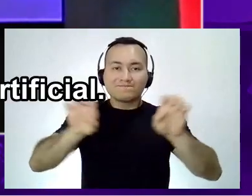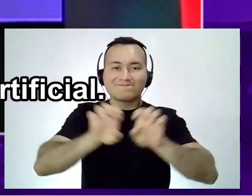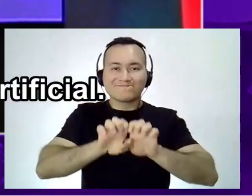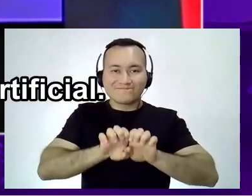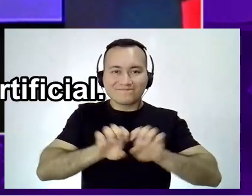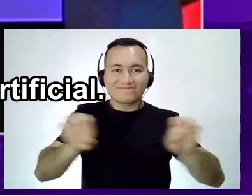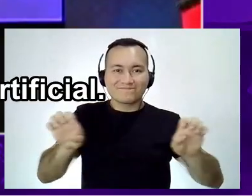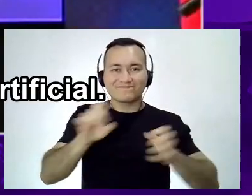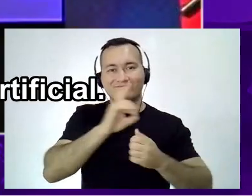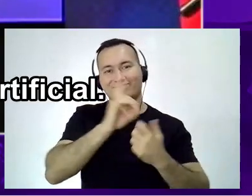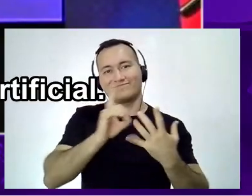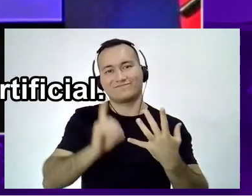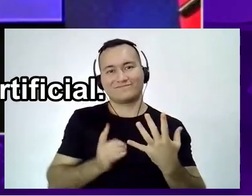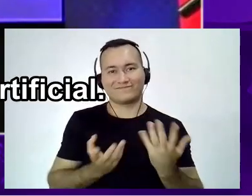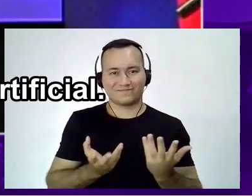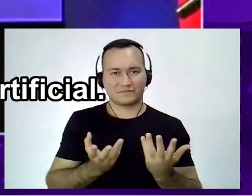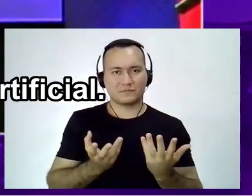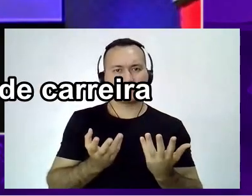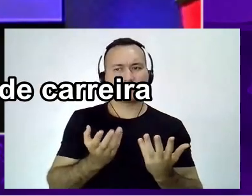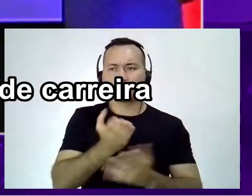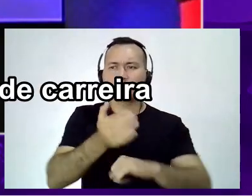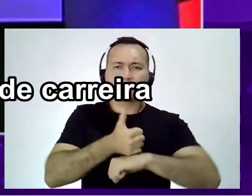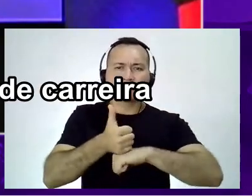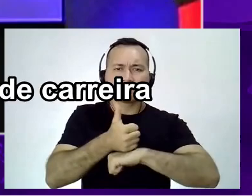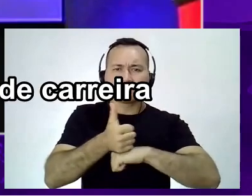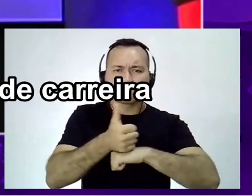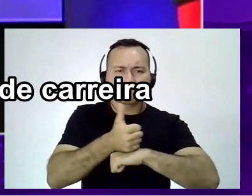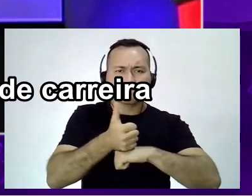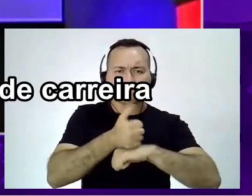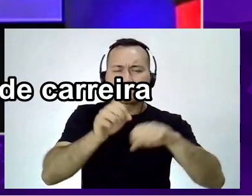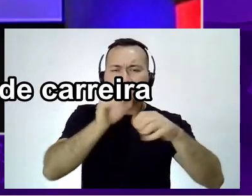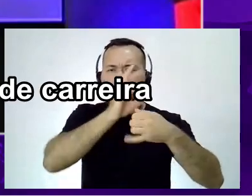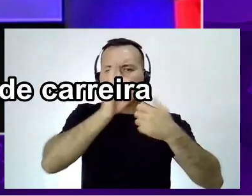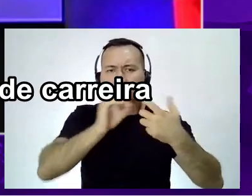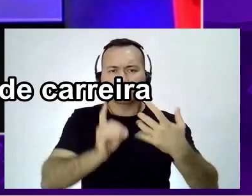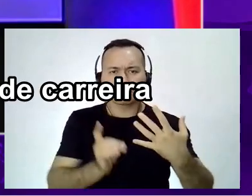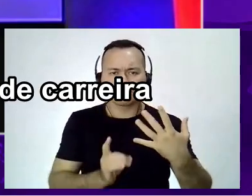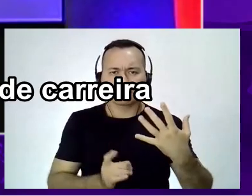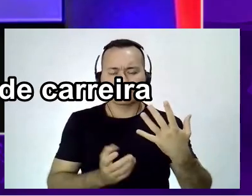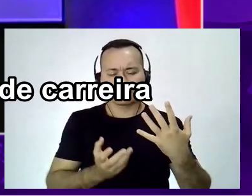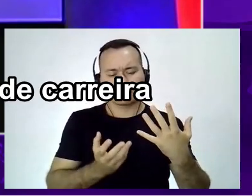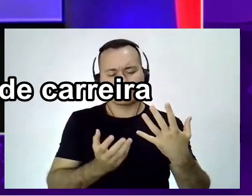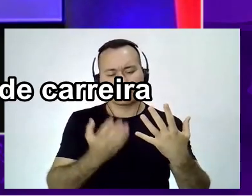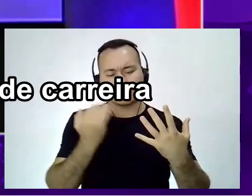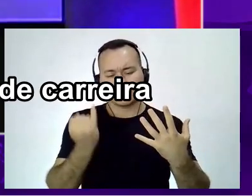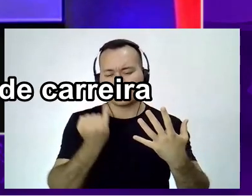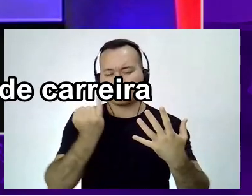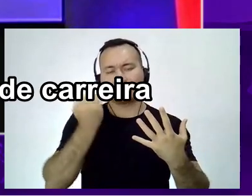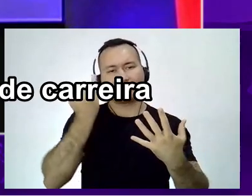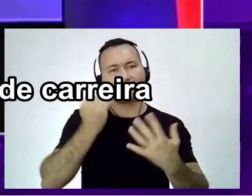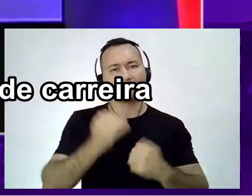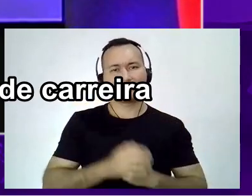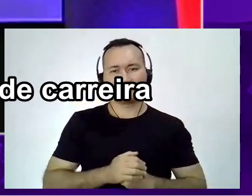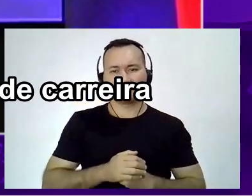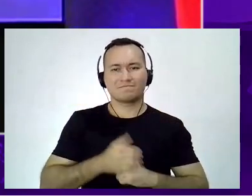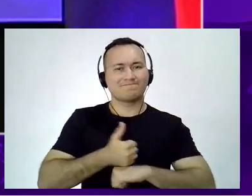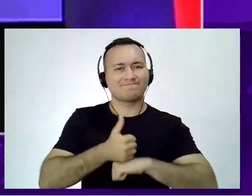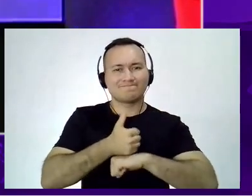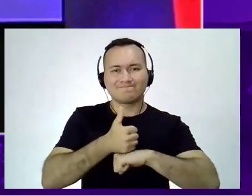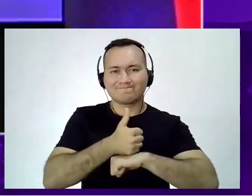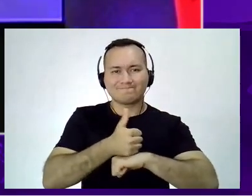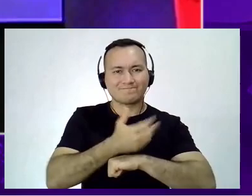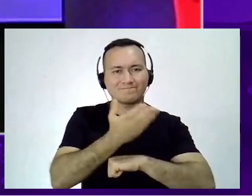mais nesse movimento todo da inteligência artificial, mas também precisa ali entender os caminhos e adaptações de